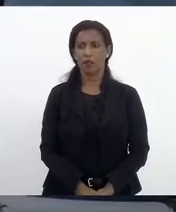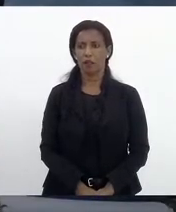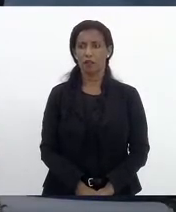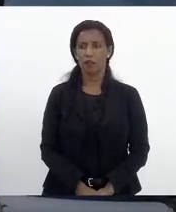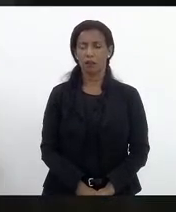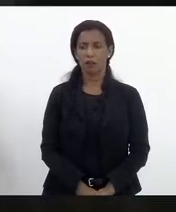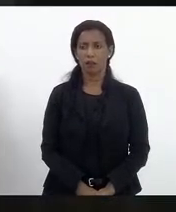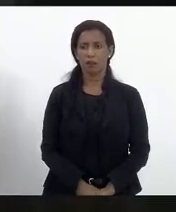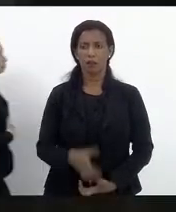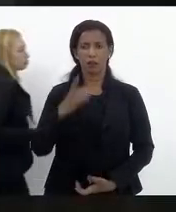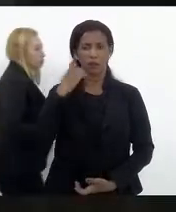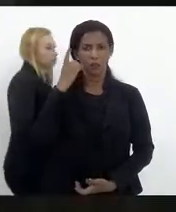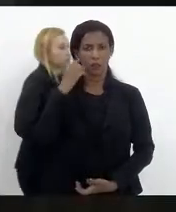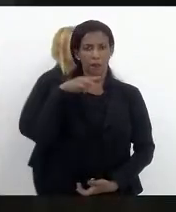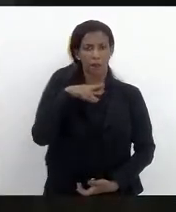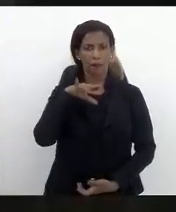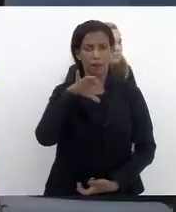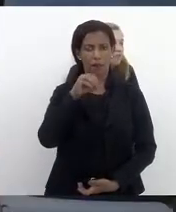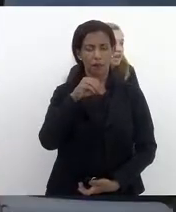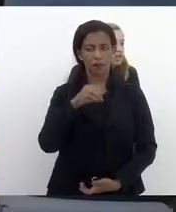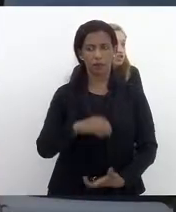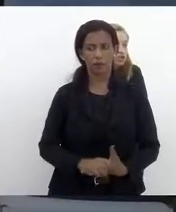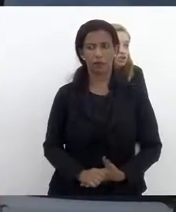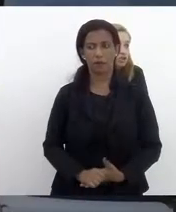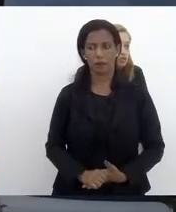Deputado Márcio. Deputado Márcio.